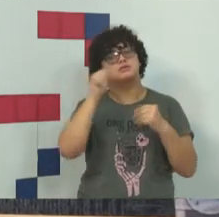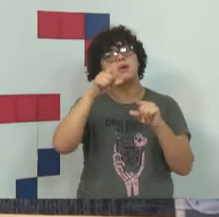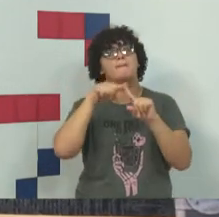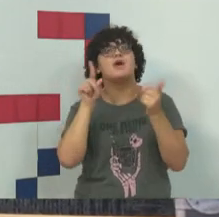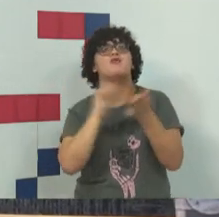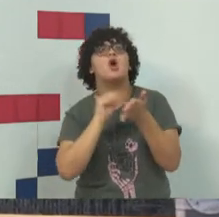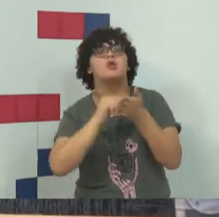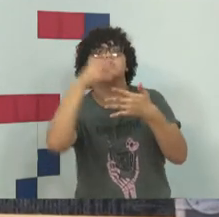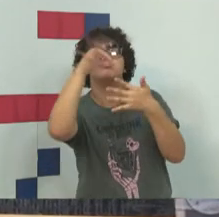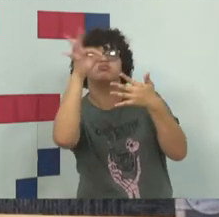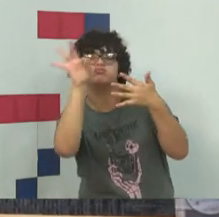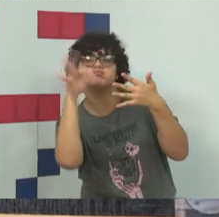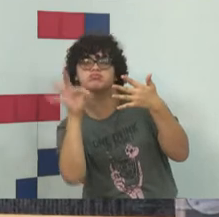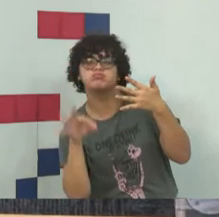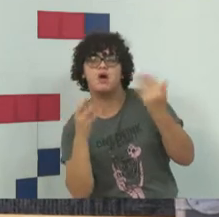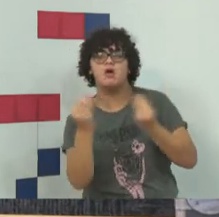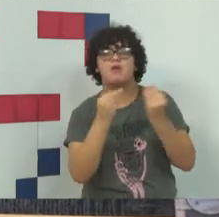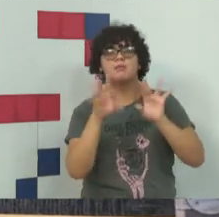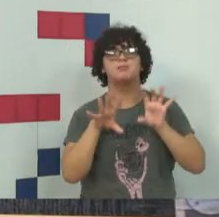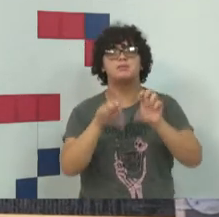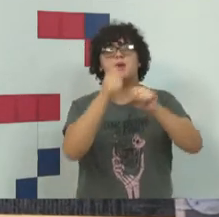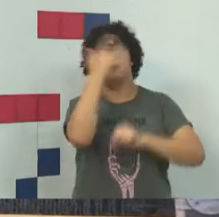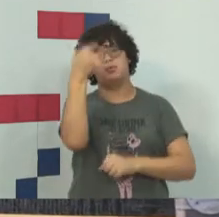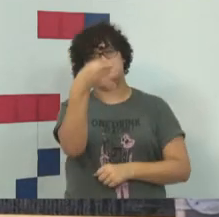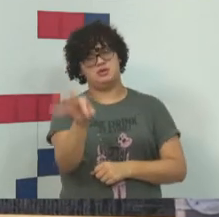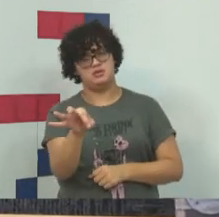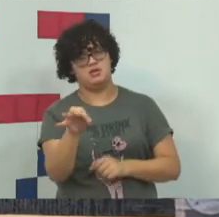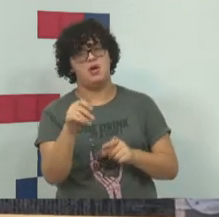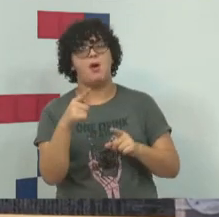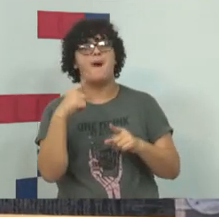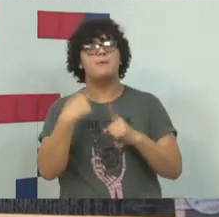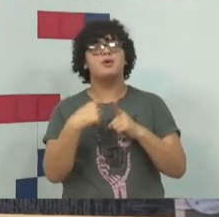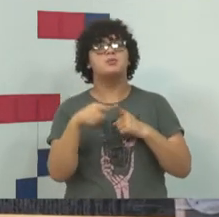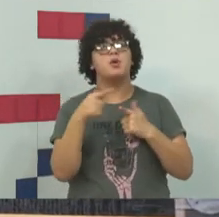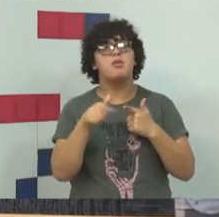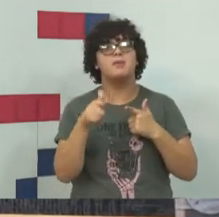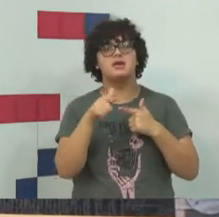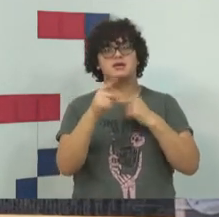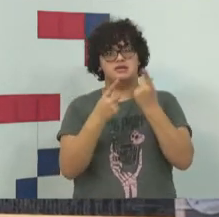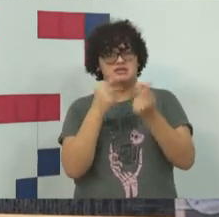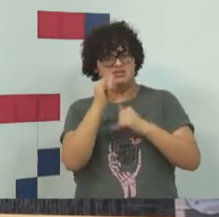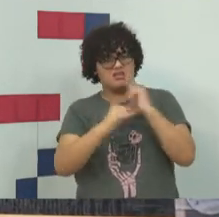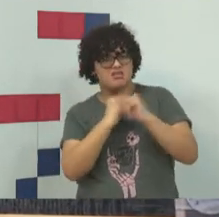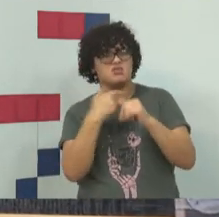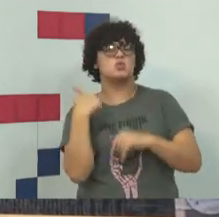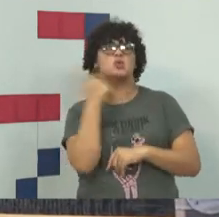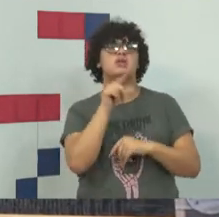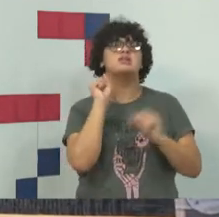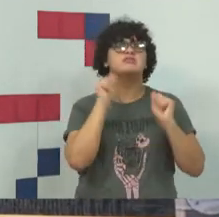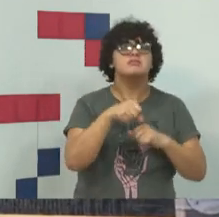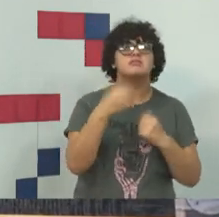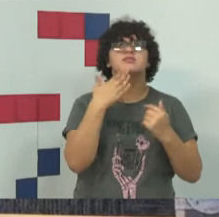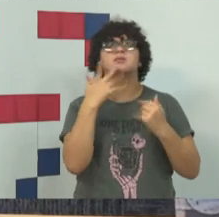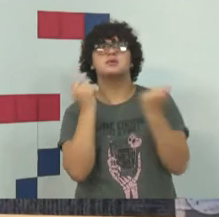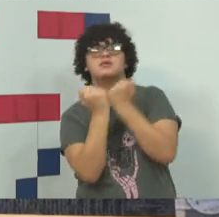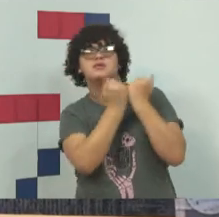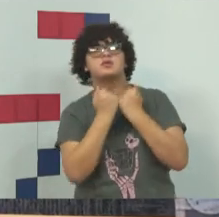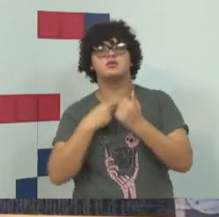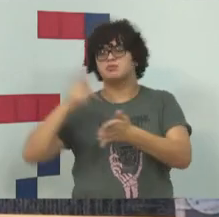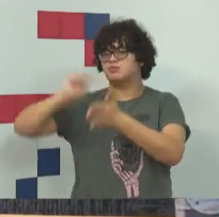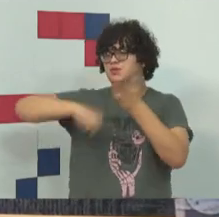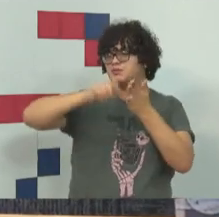Eu queria dizer, o problema da internet é que aqueles poderosos, as pessoas com mais recursos, conseguem sim se defender porque contratam